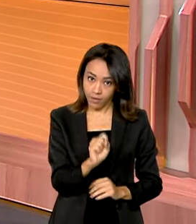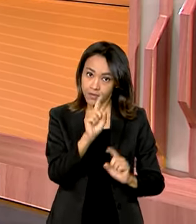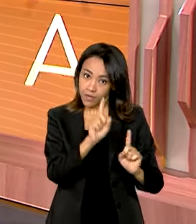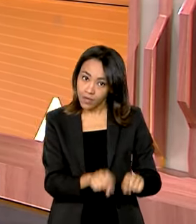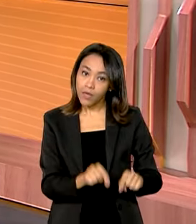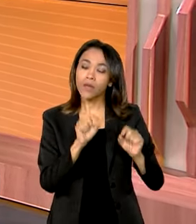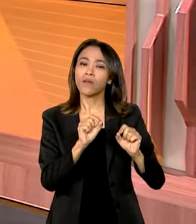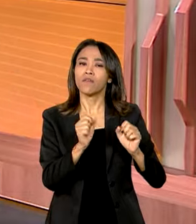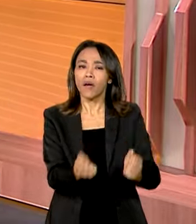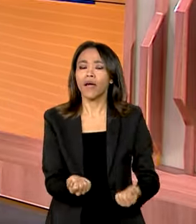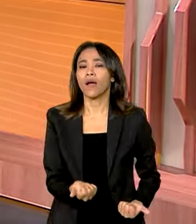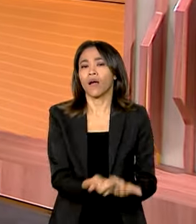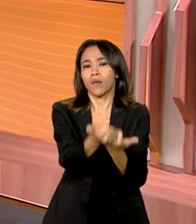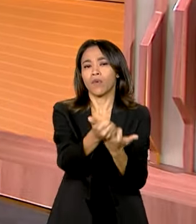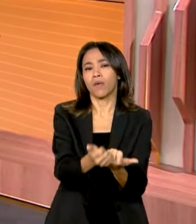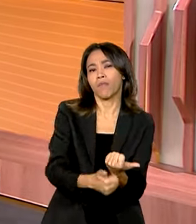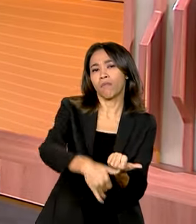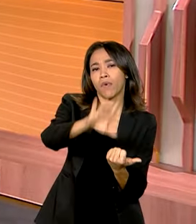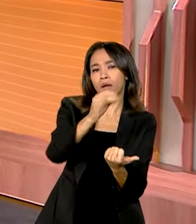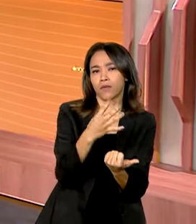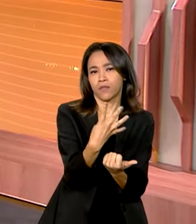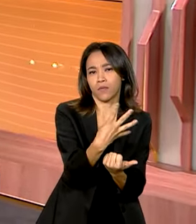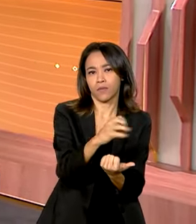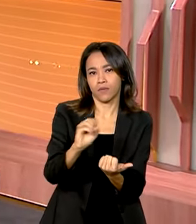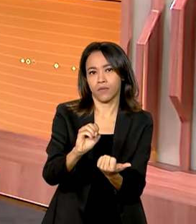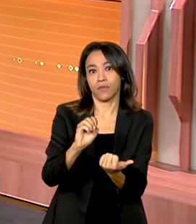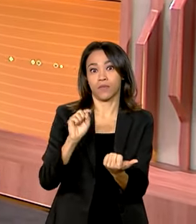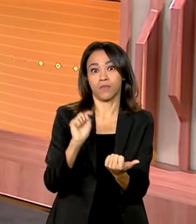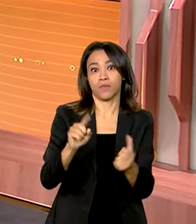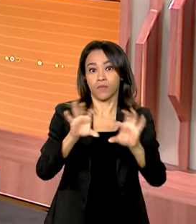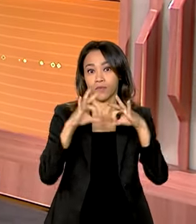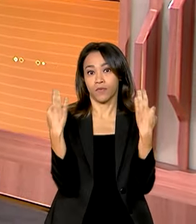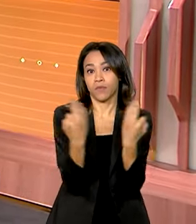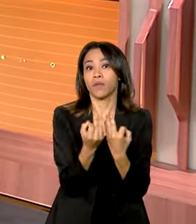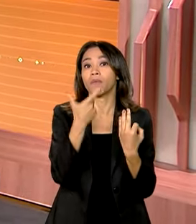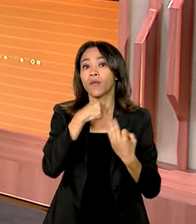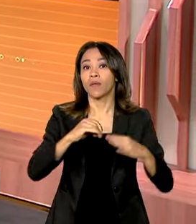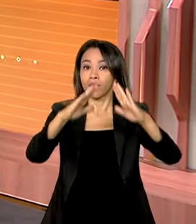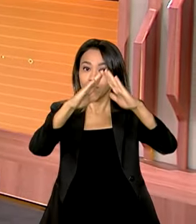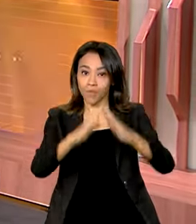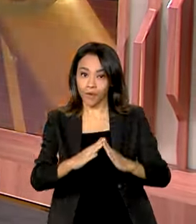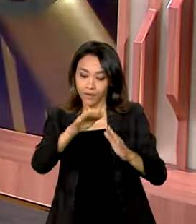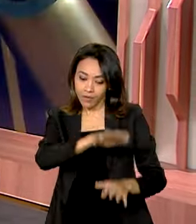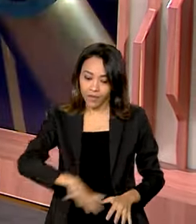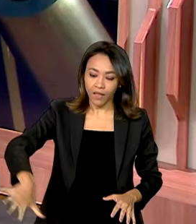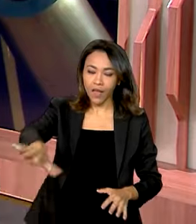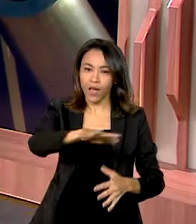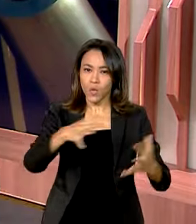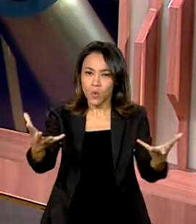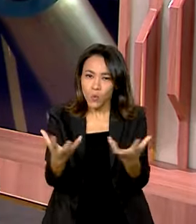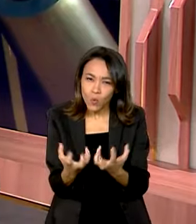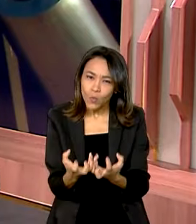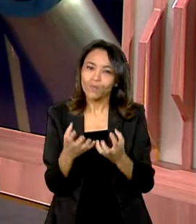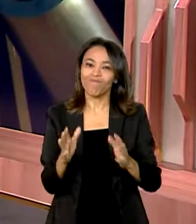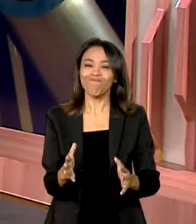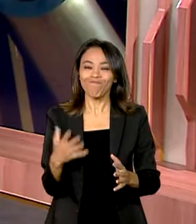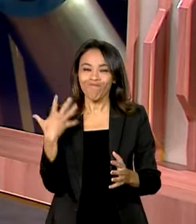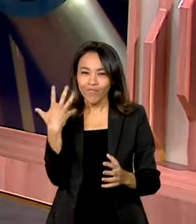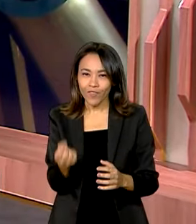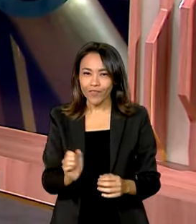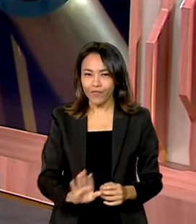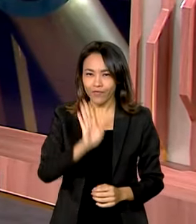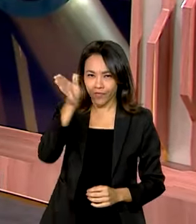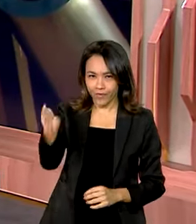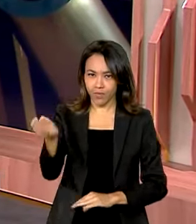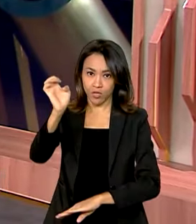beneficiar mais de 400 mil famílias da região do semiárido brasileiro. A gente vai ao vivo ao Rio de Janeiro saber os detalhes